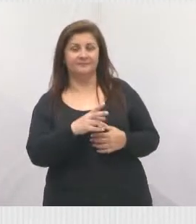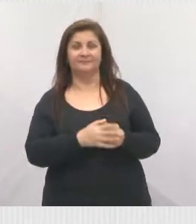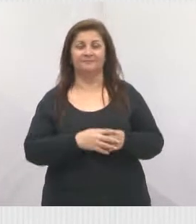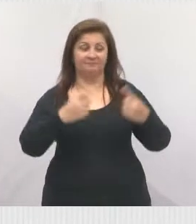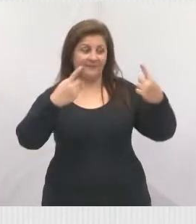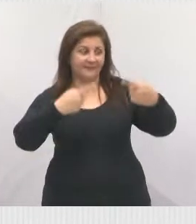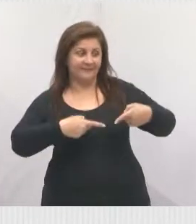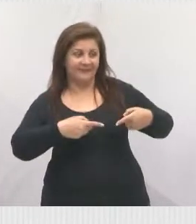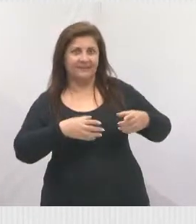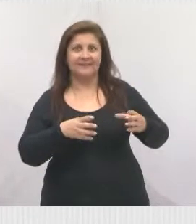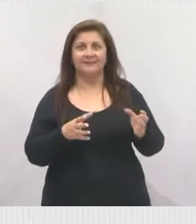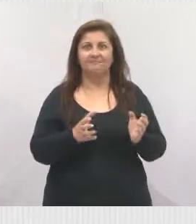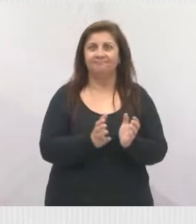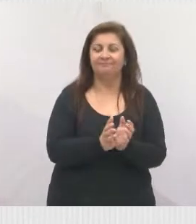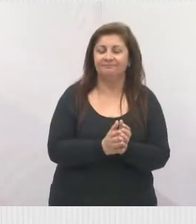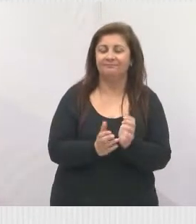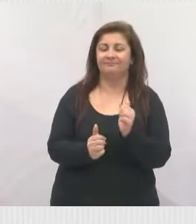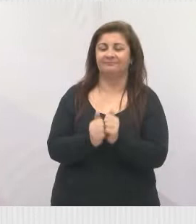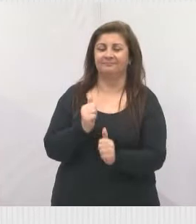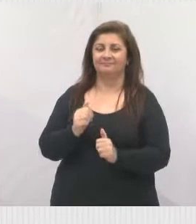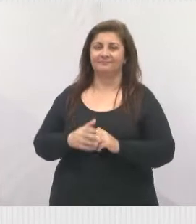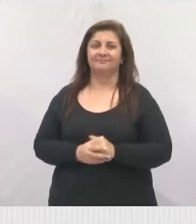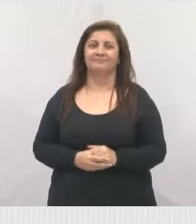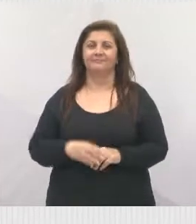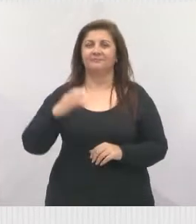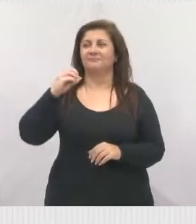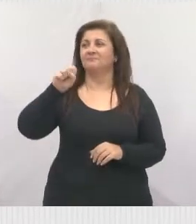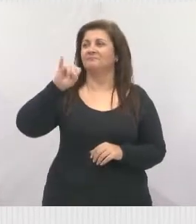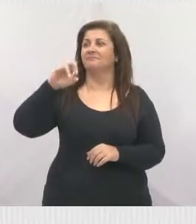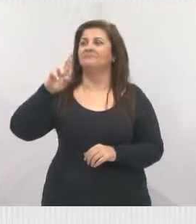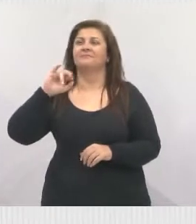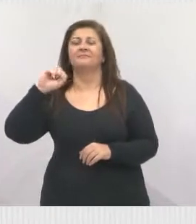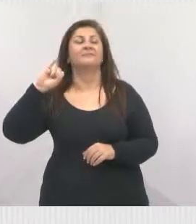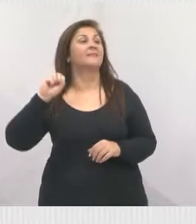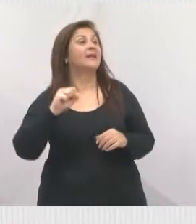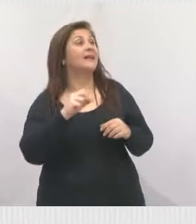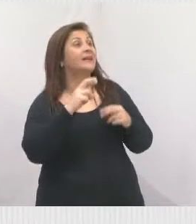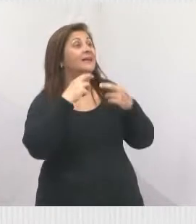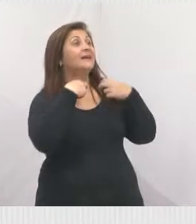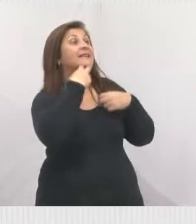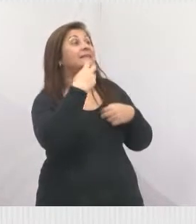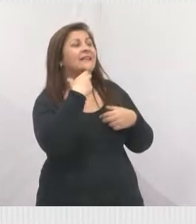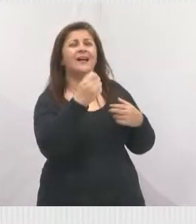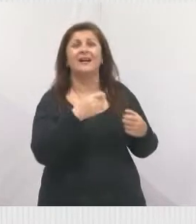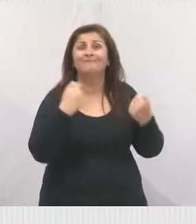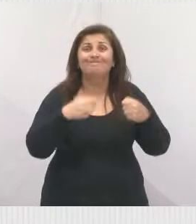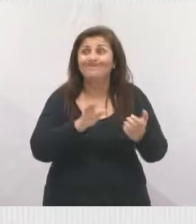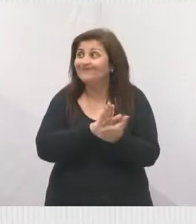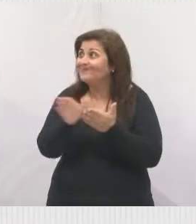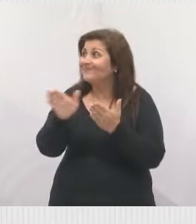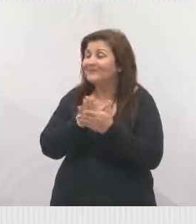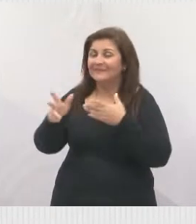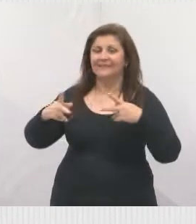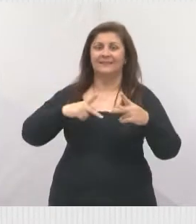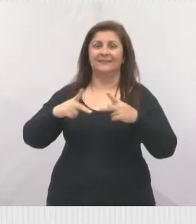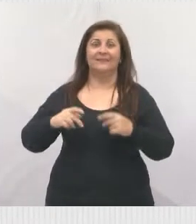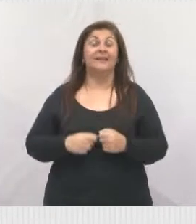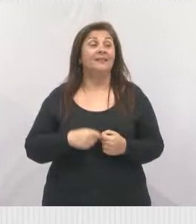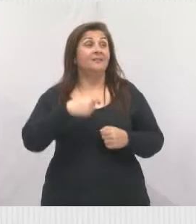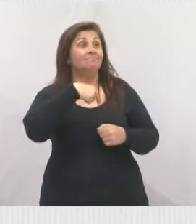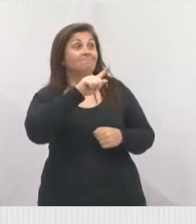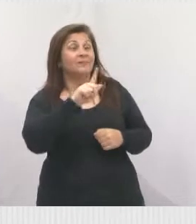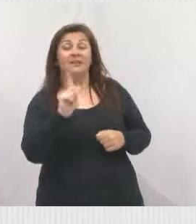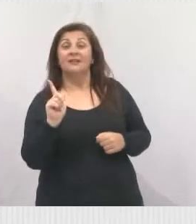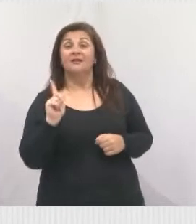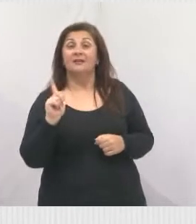finais de campeonatos aqui, o Osíris gritando de um lado, olha eu tenho que ir para São José, eu tenho que ir para Guararema,